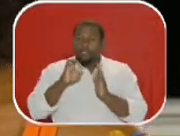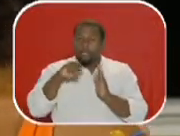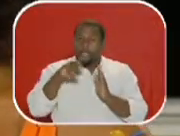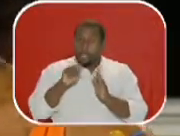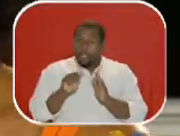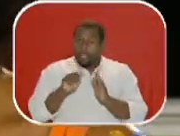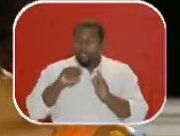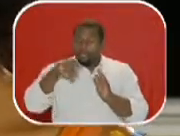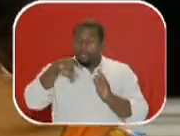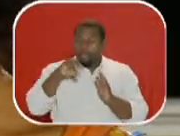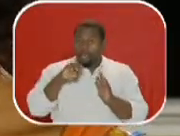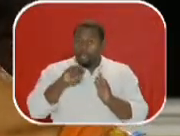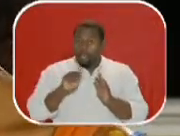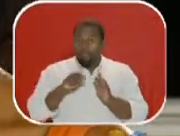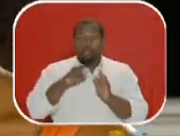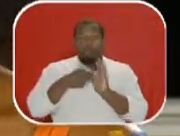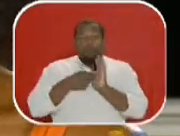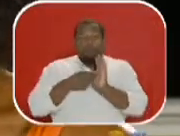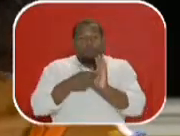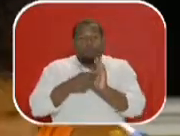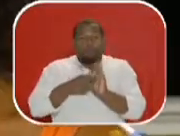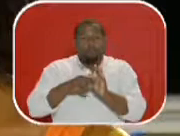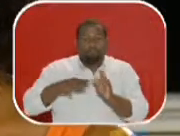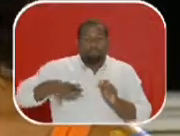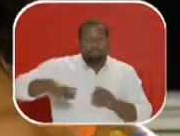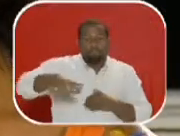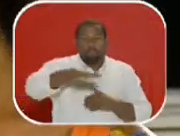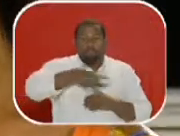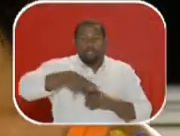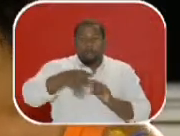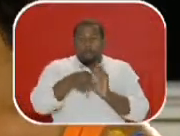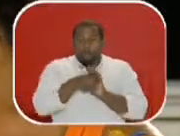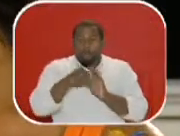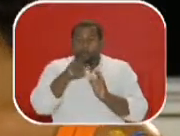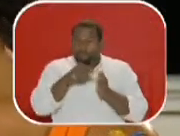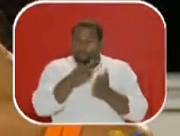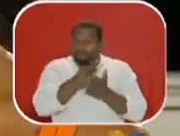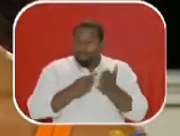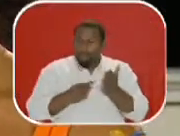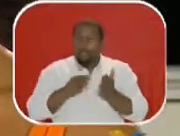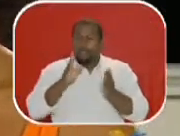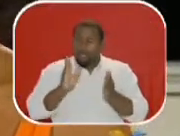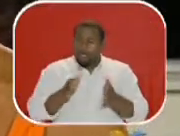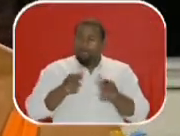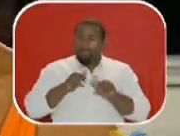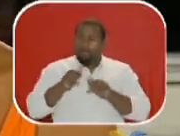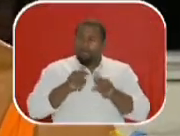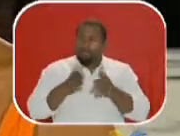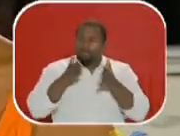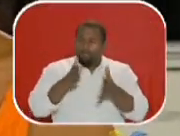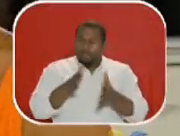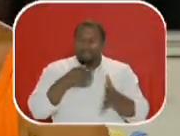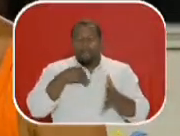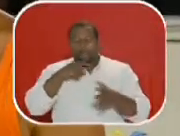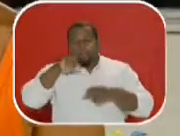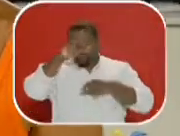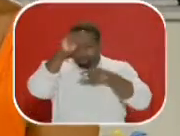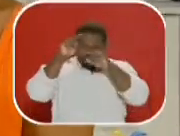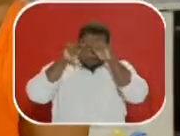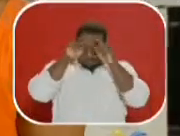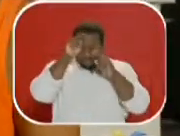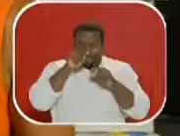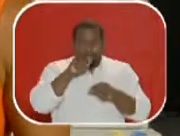que trouxessem a atmosfera do texto. Então essa concepção passa primordialmente por aí. Por esse trabalho, essa